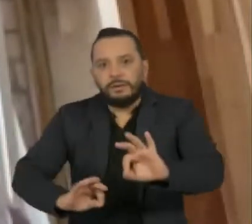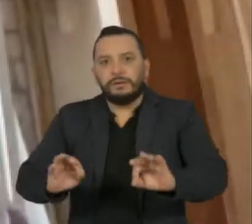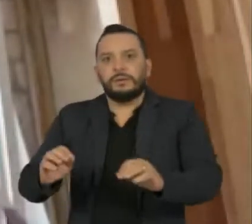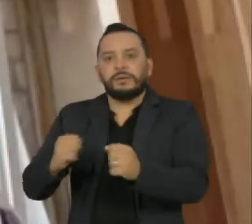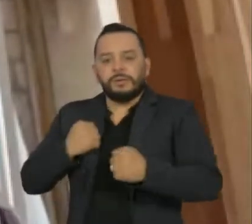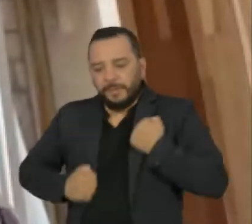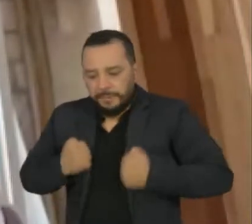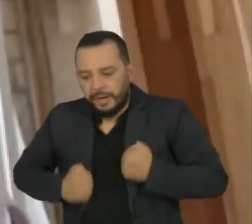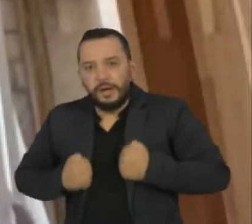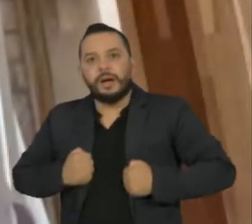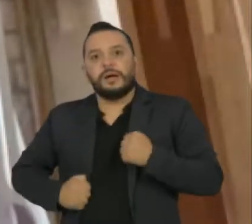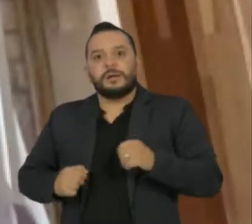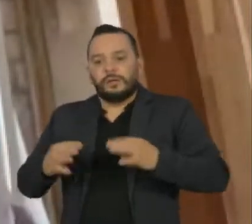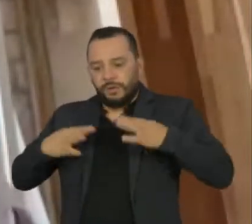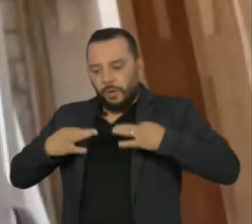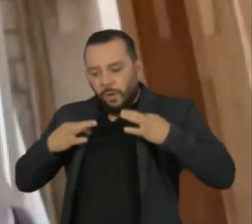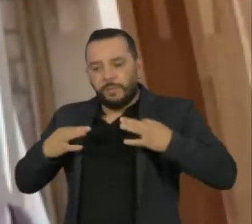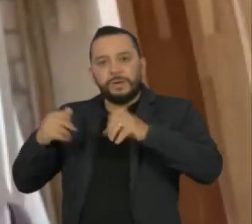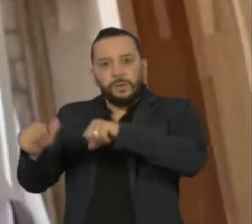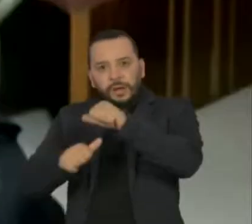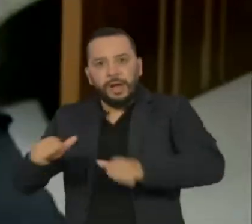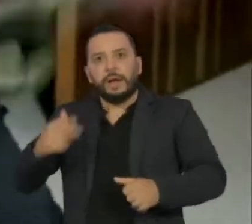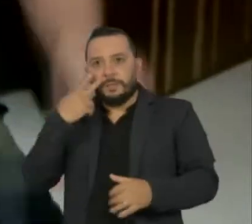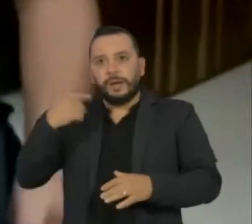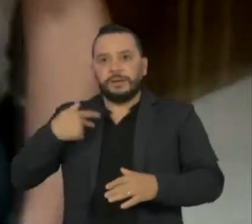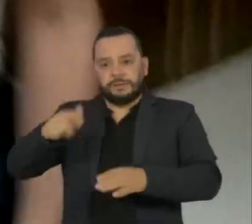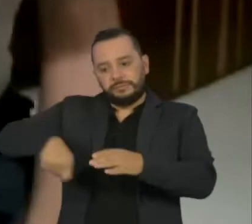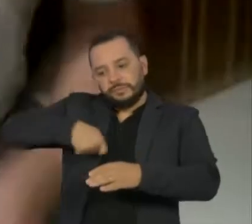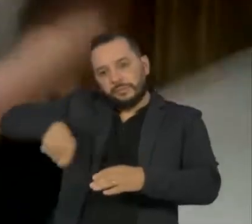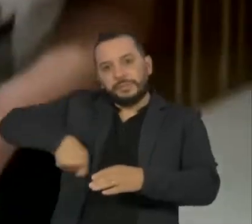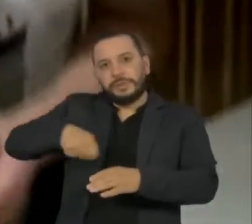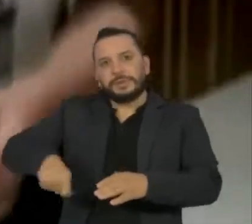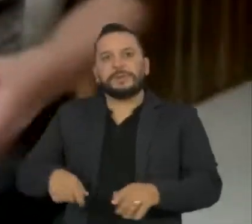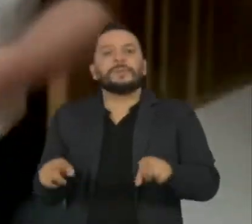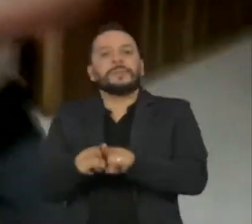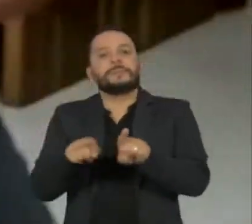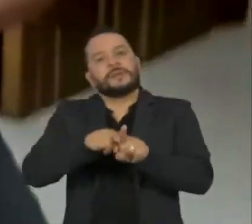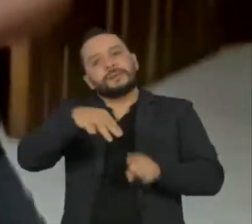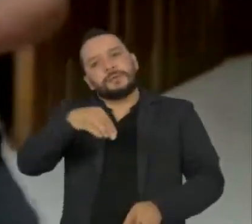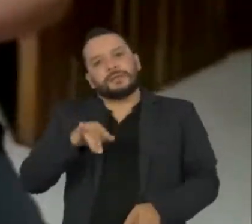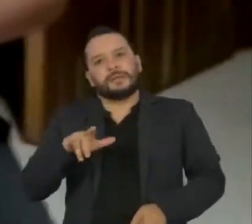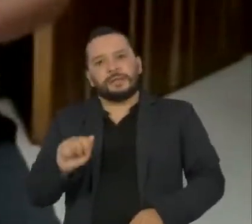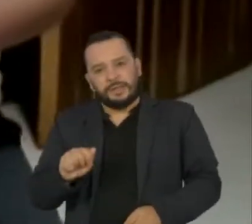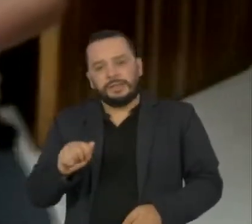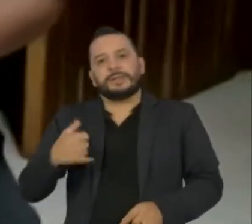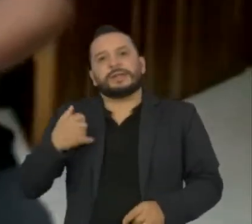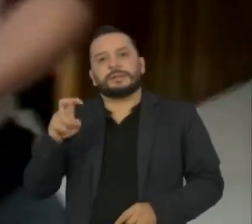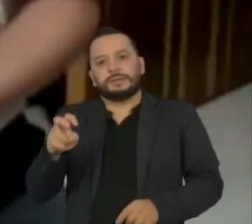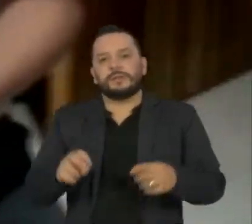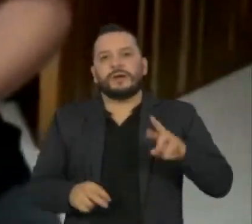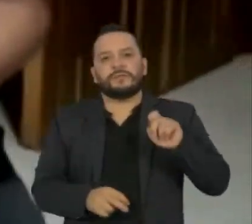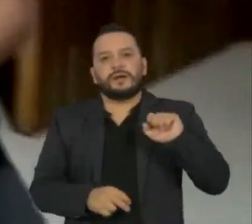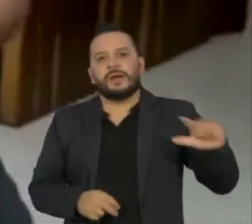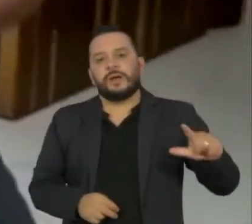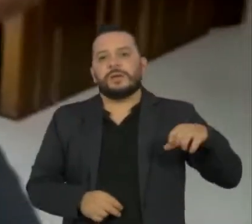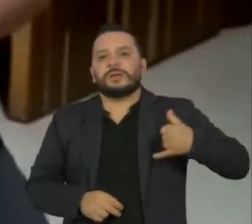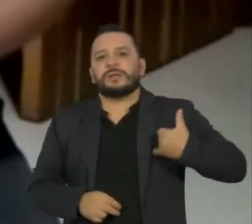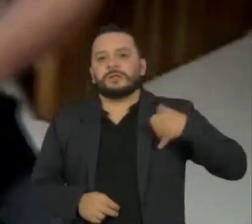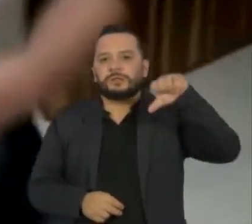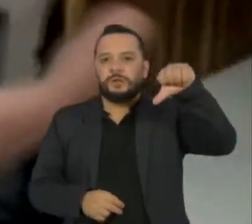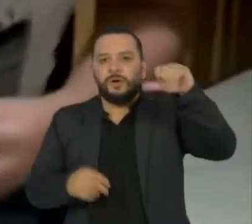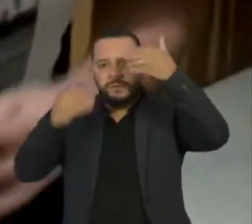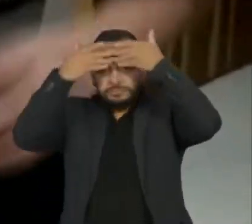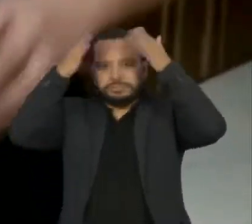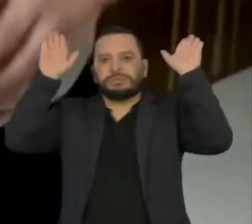banho, ajudando a trocar, fazendo comida. Assim, a Mariana de 5 anos e o Rafael de 9 estão crescendo com mais